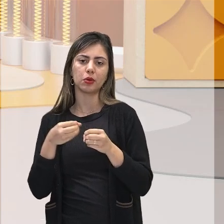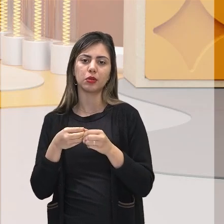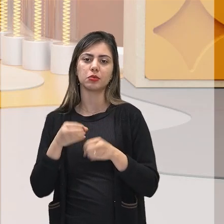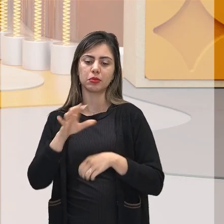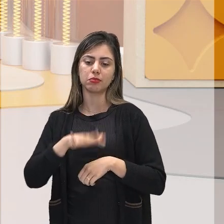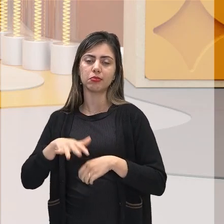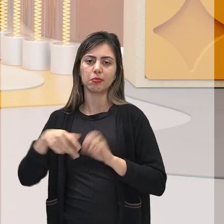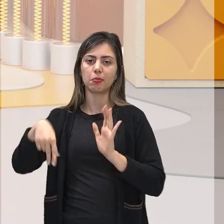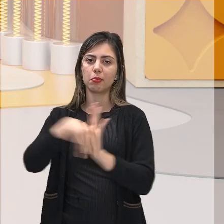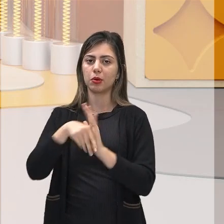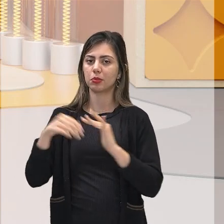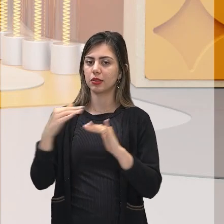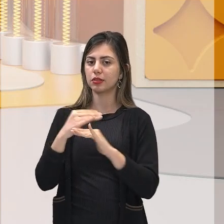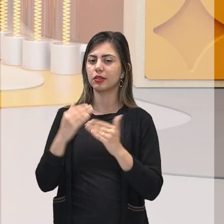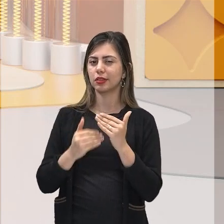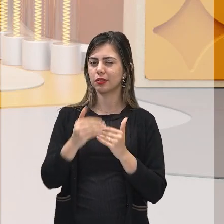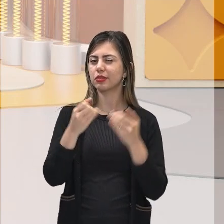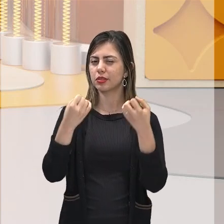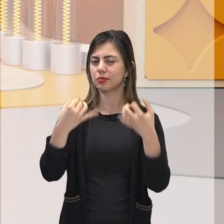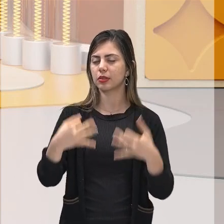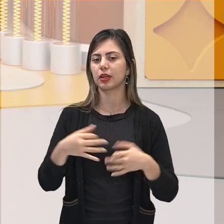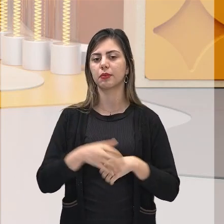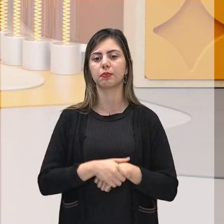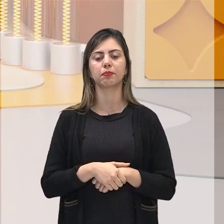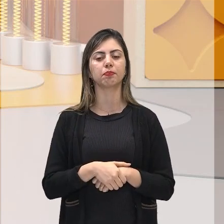urbanos, que daqui a pouco a vai ver um pouco a respeito deles.